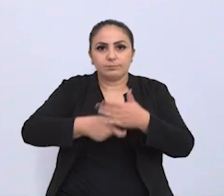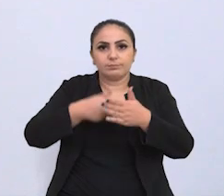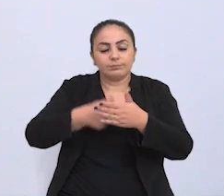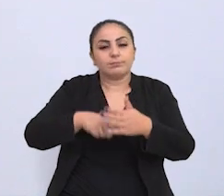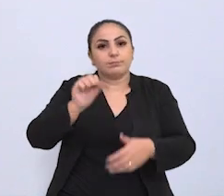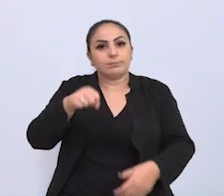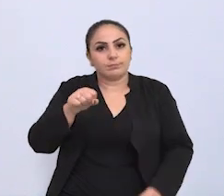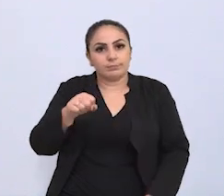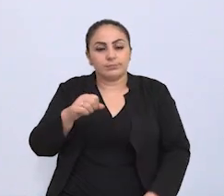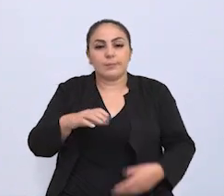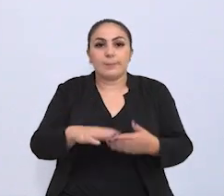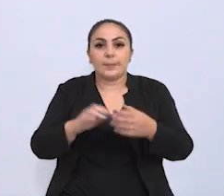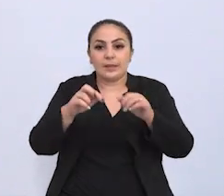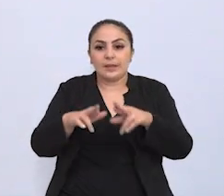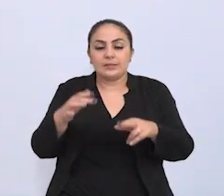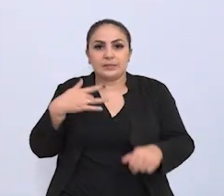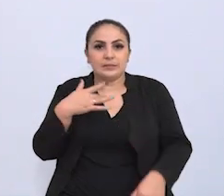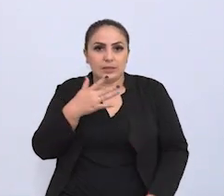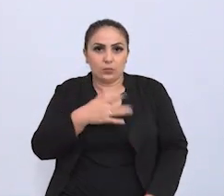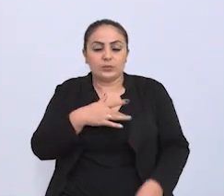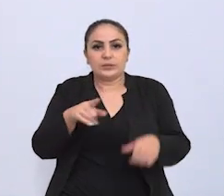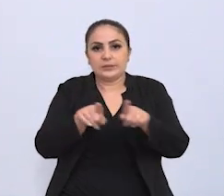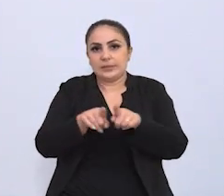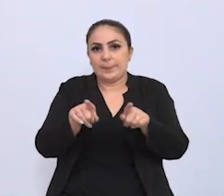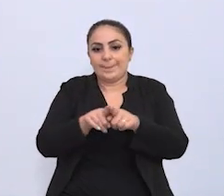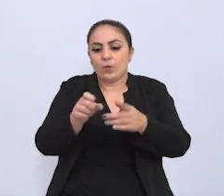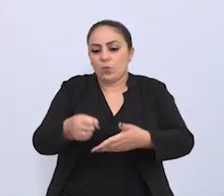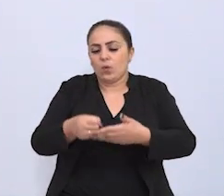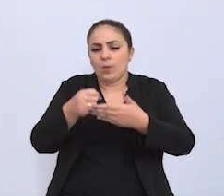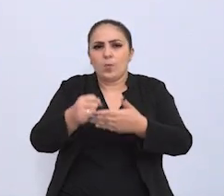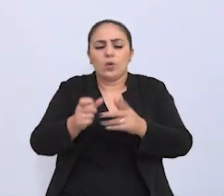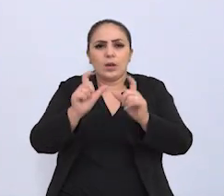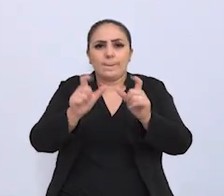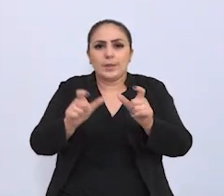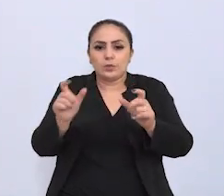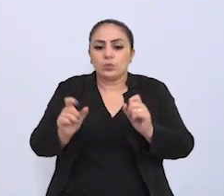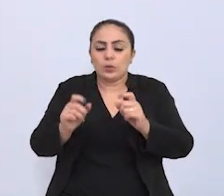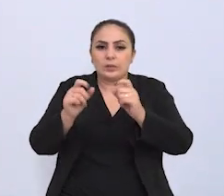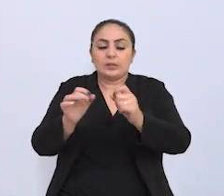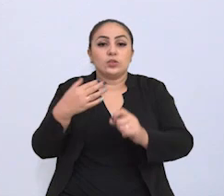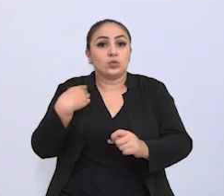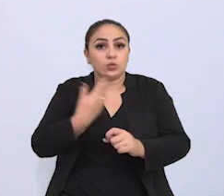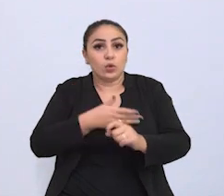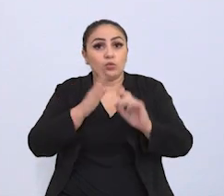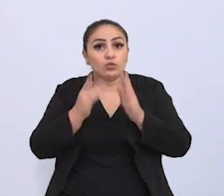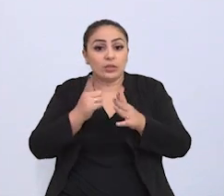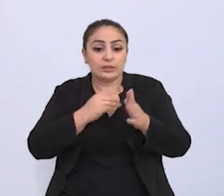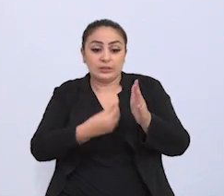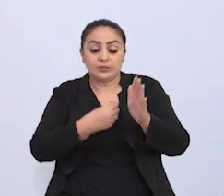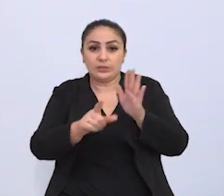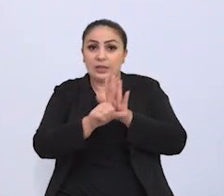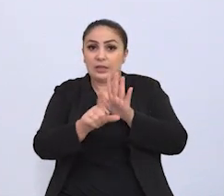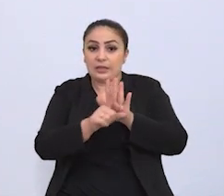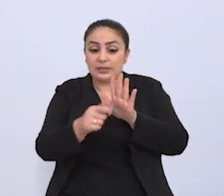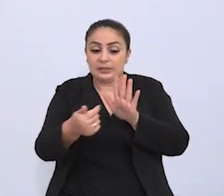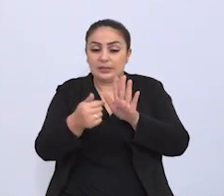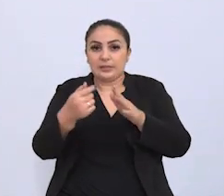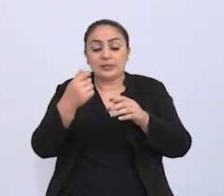e vamos lutar por isso na área da saúde também o apoio aos pacientes com câncer nós já temos uma lei